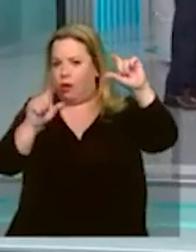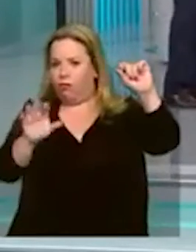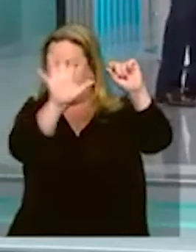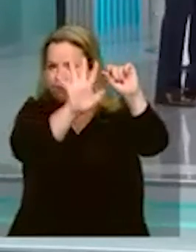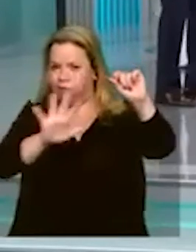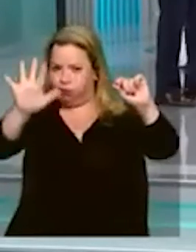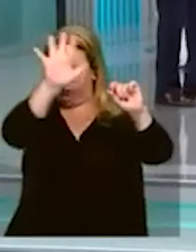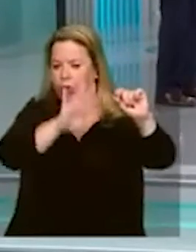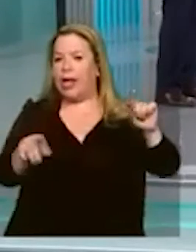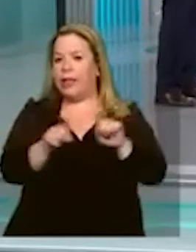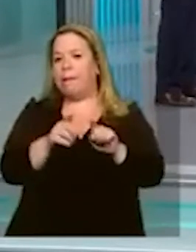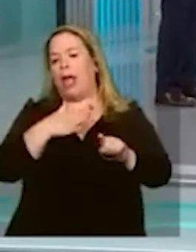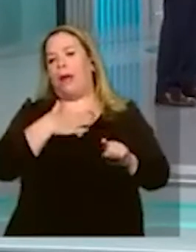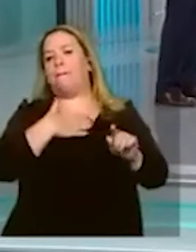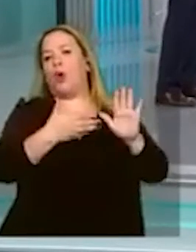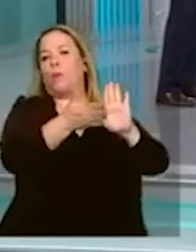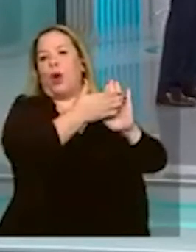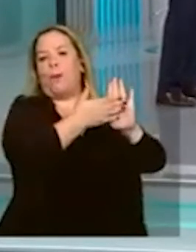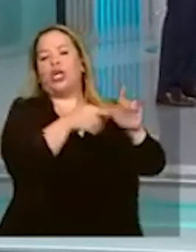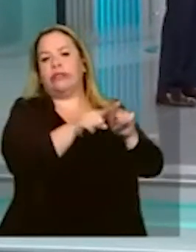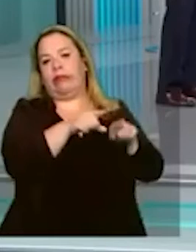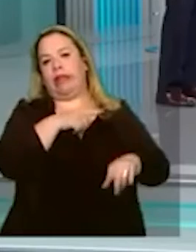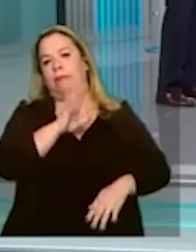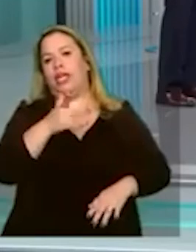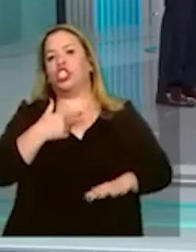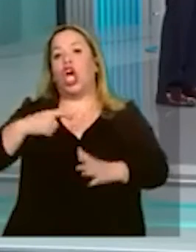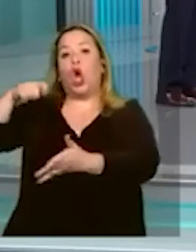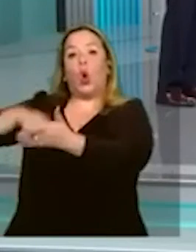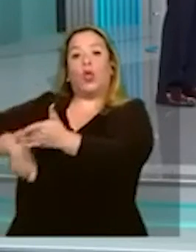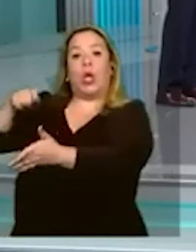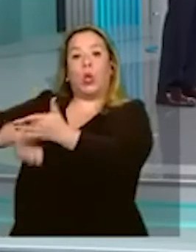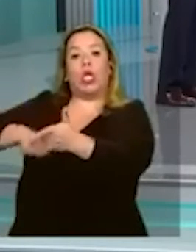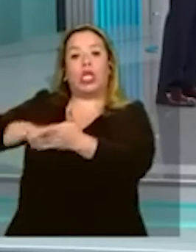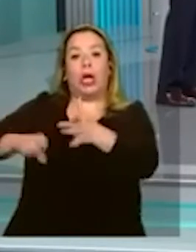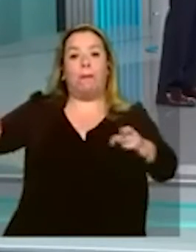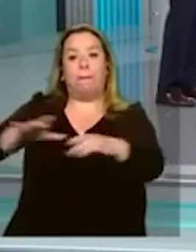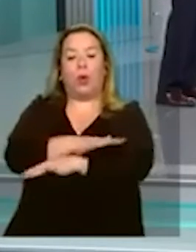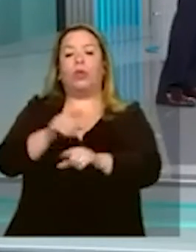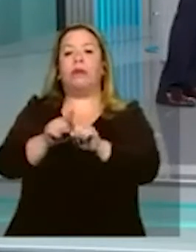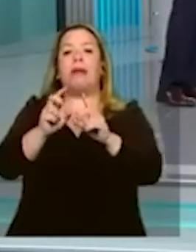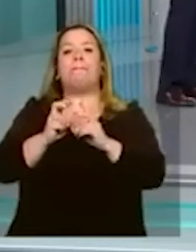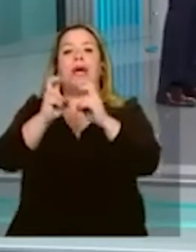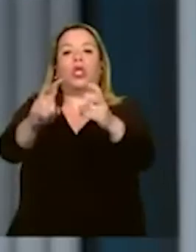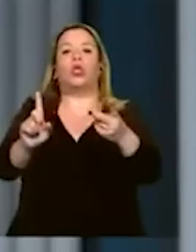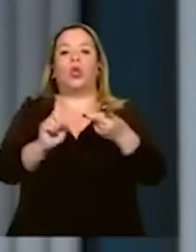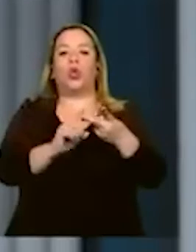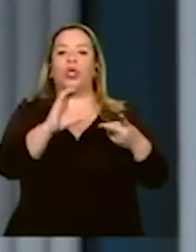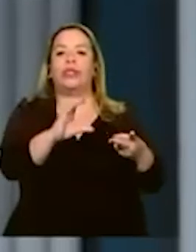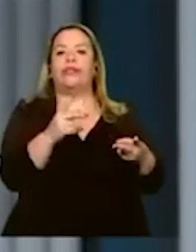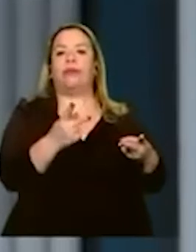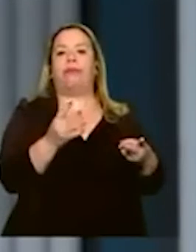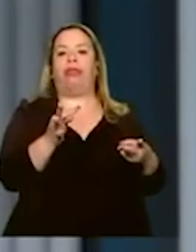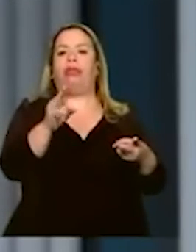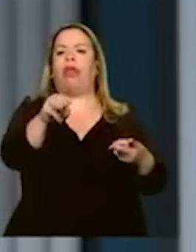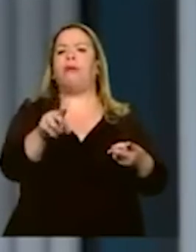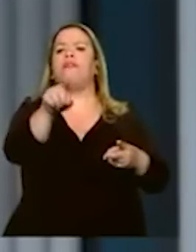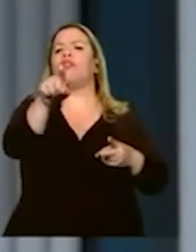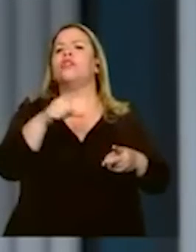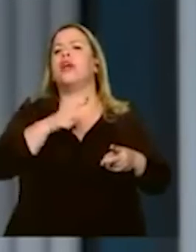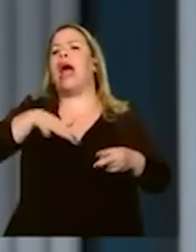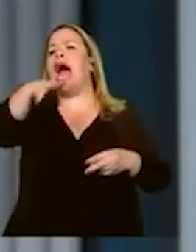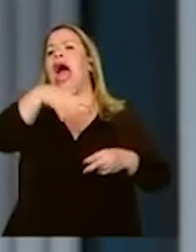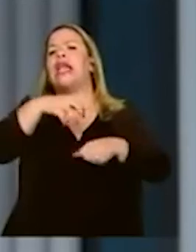e dos contratos já assinados que vão ser concluídos de metrô, CPTM o que é novo no teu programa na área de